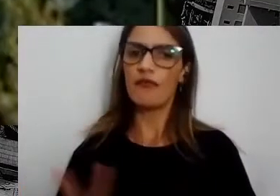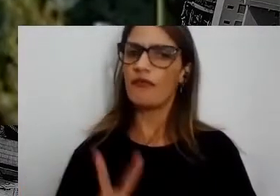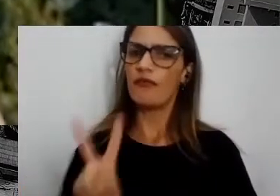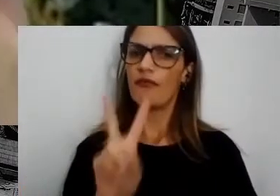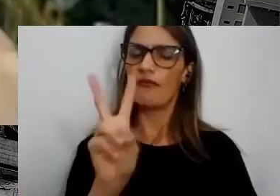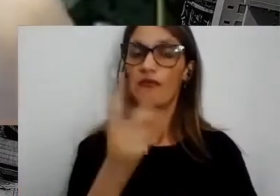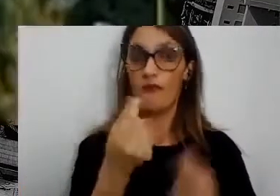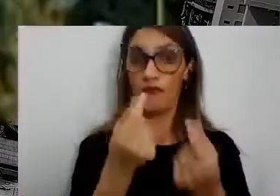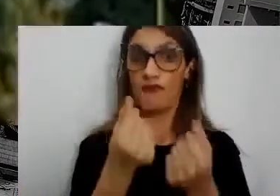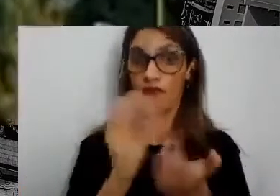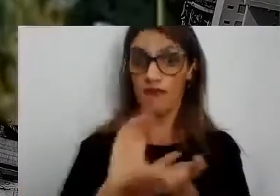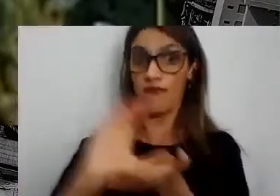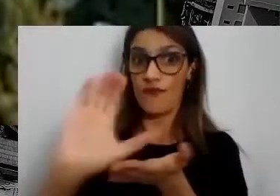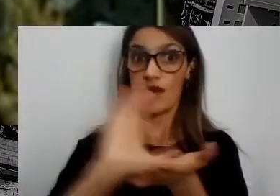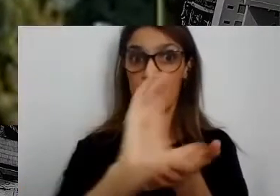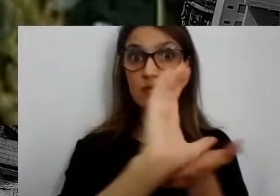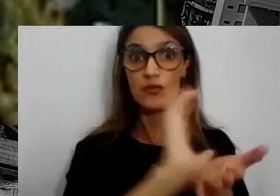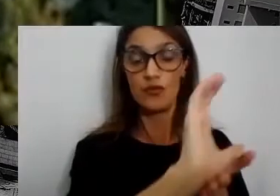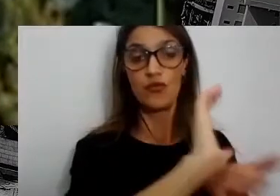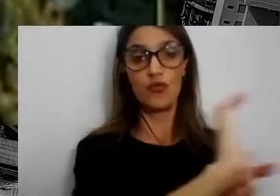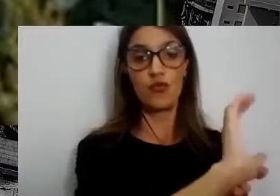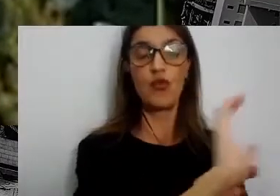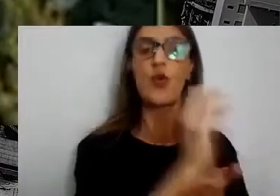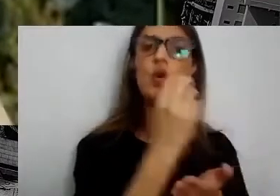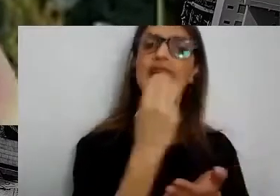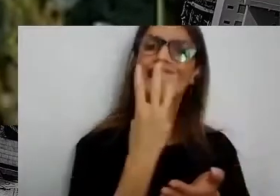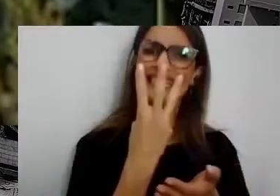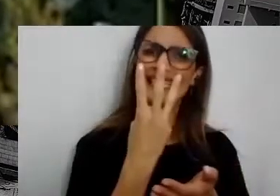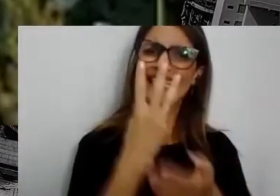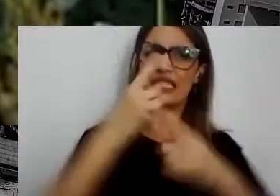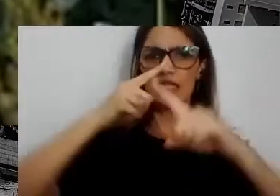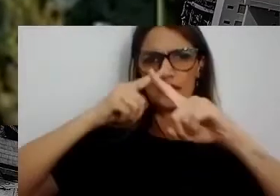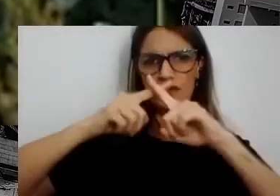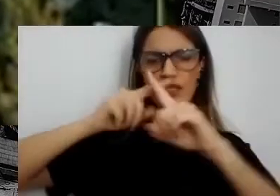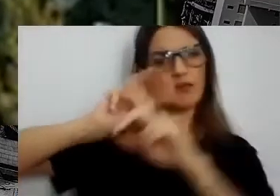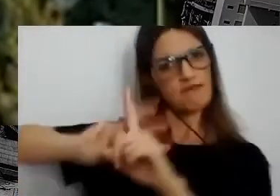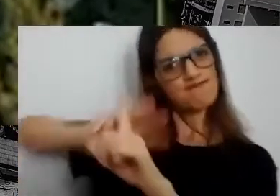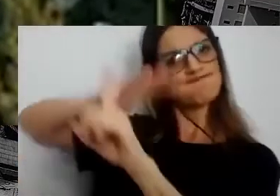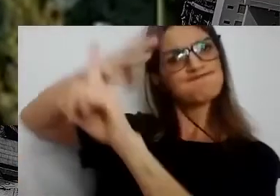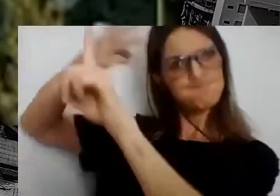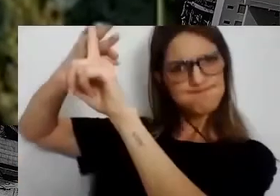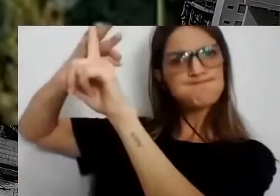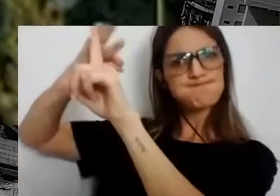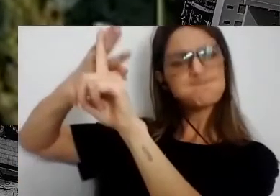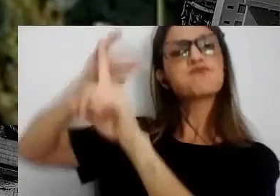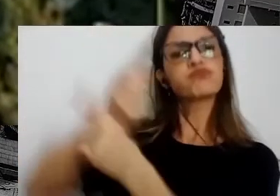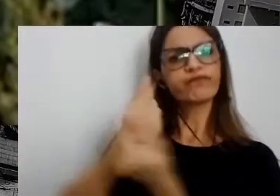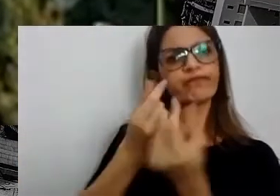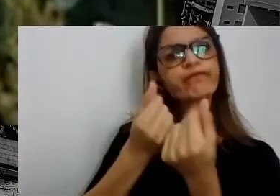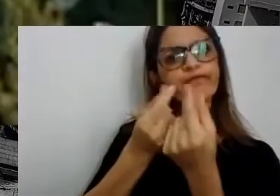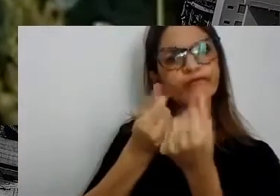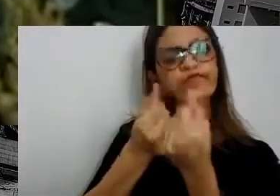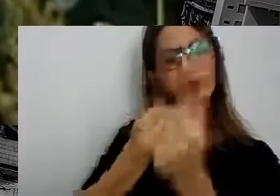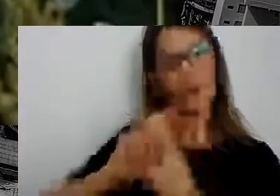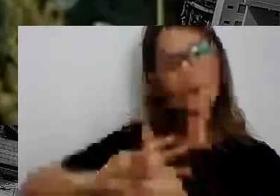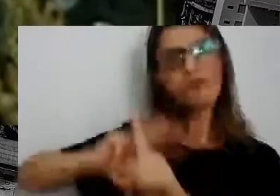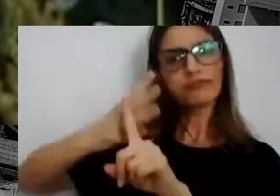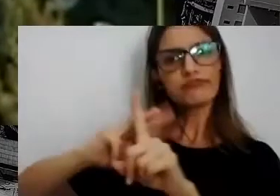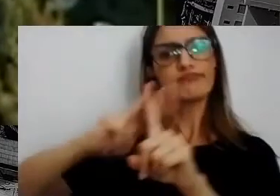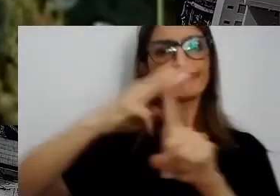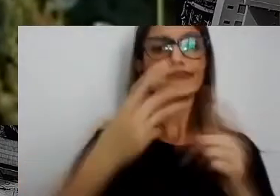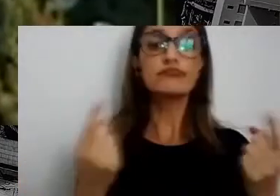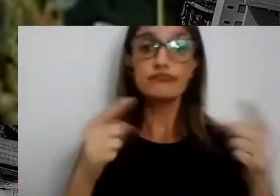a gente alavanca mais três vezes de recurso. Então, é um mecanismo que vai se multiplicando com as parcerias.